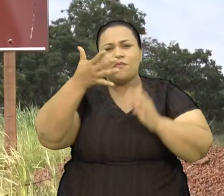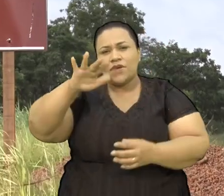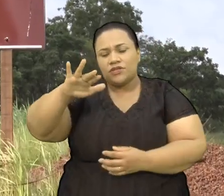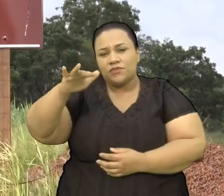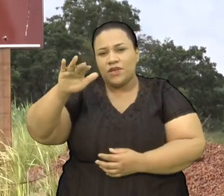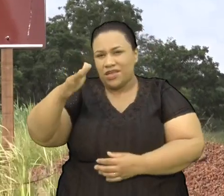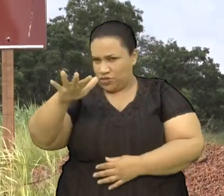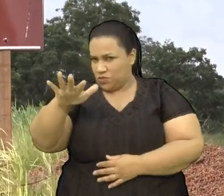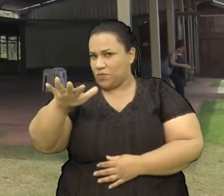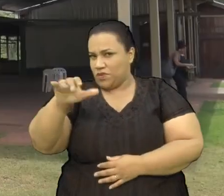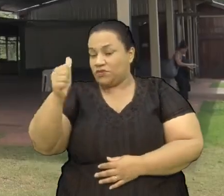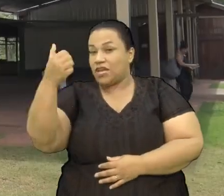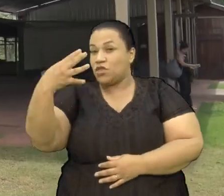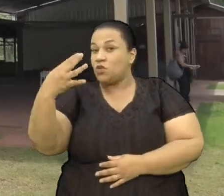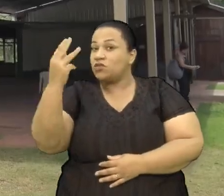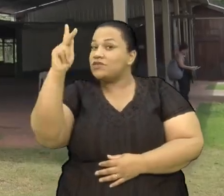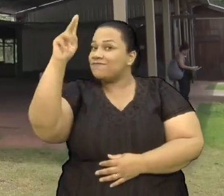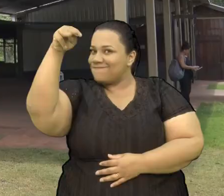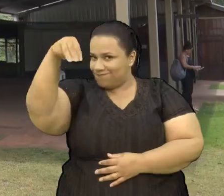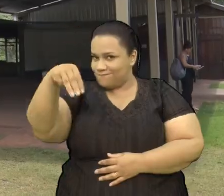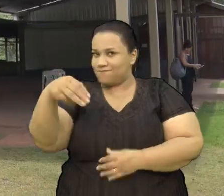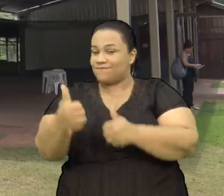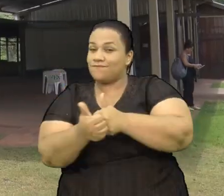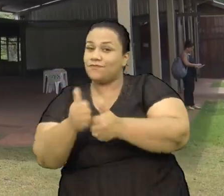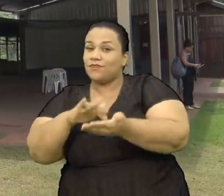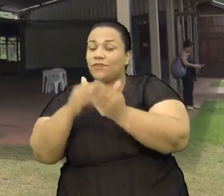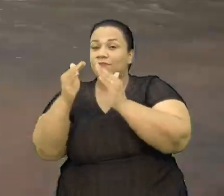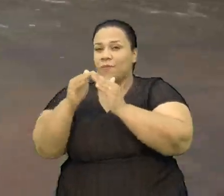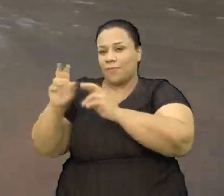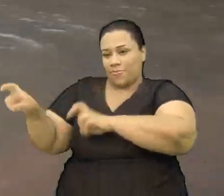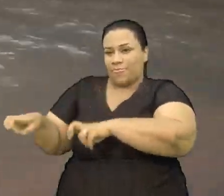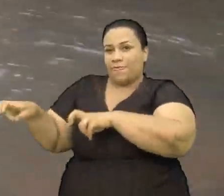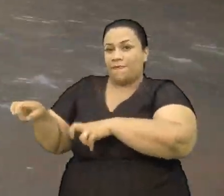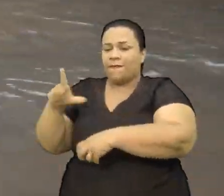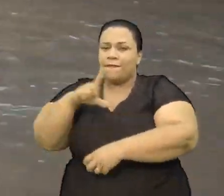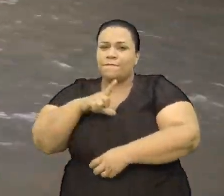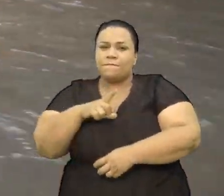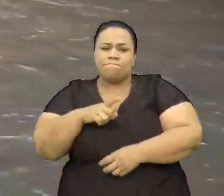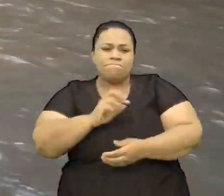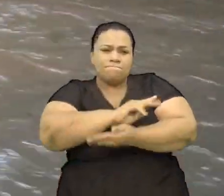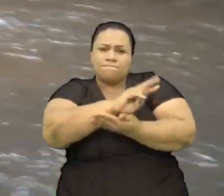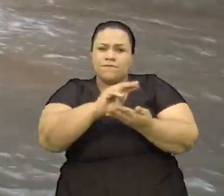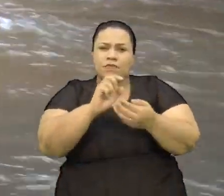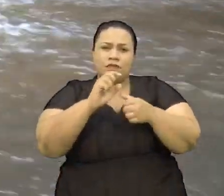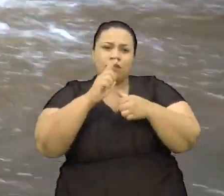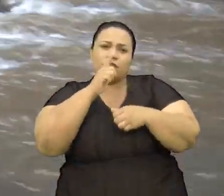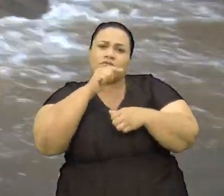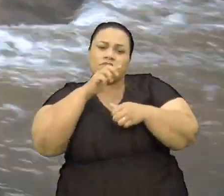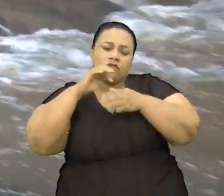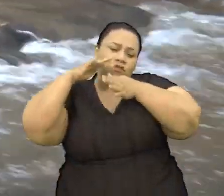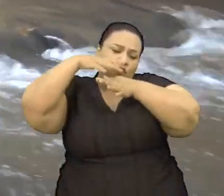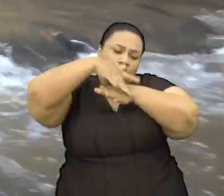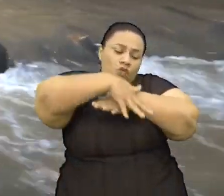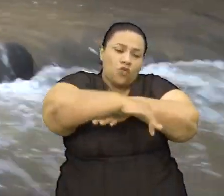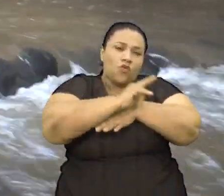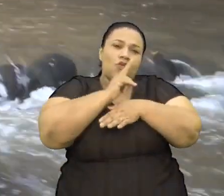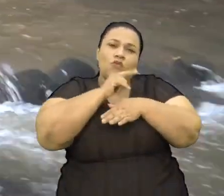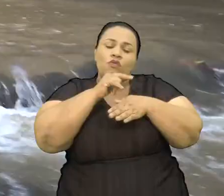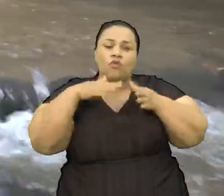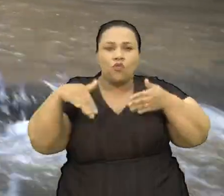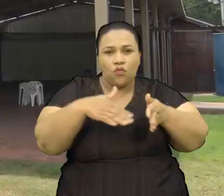escola está As Furnas do Dionísio Local de natureza esplêndida Rios e cachoeiras